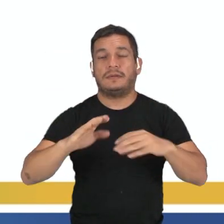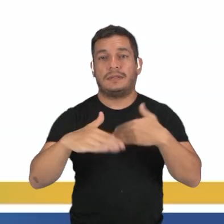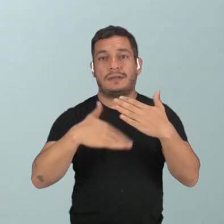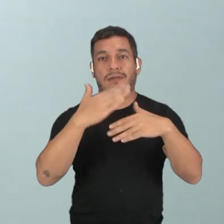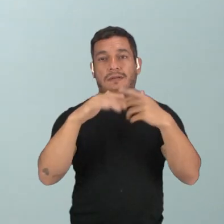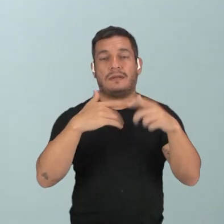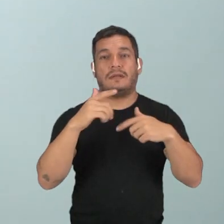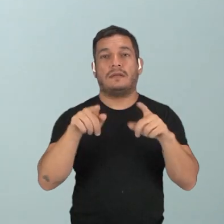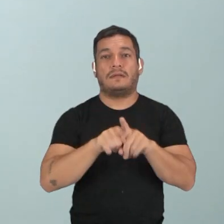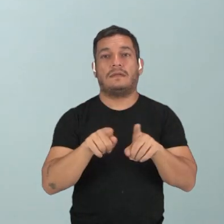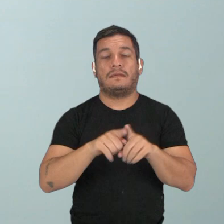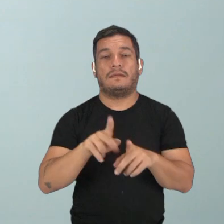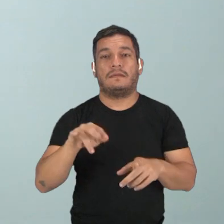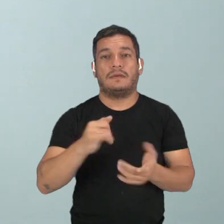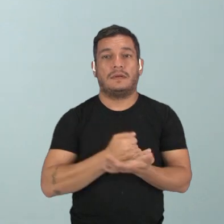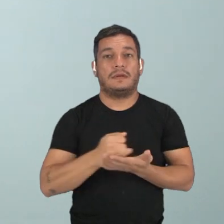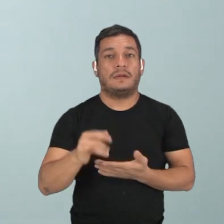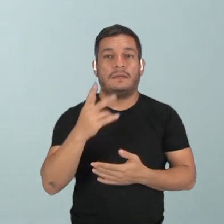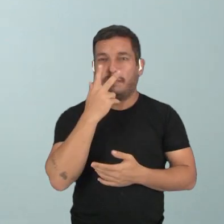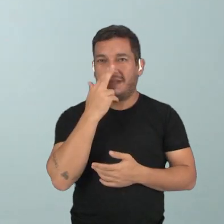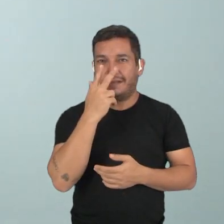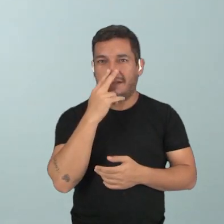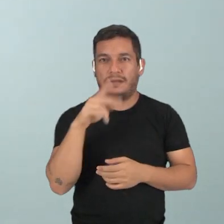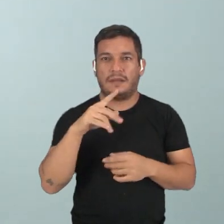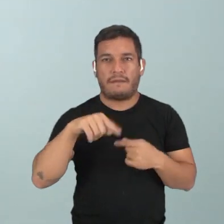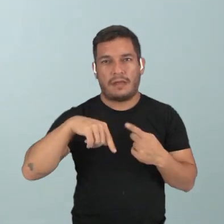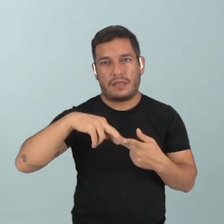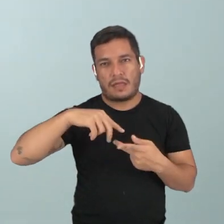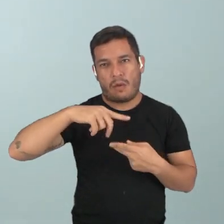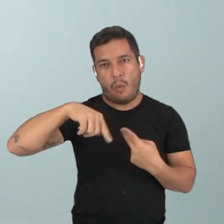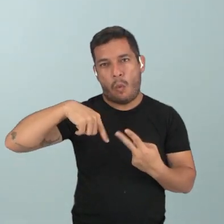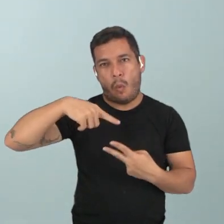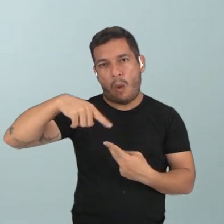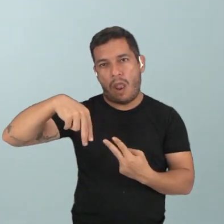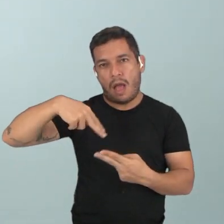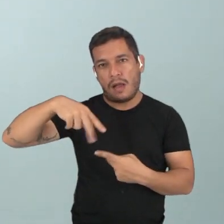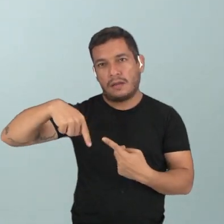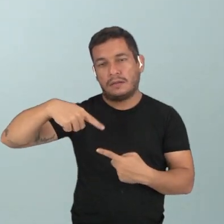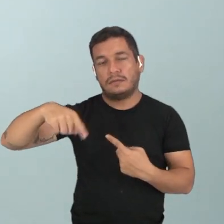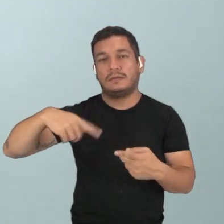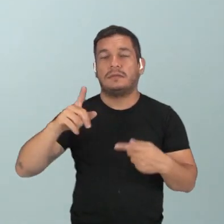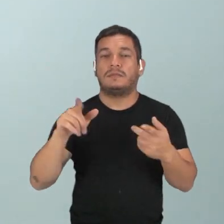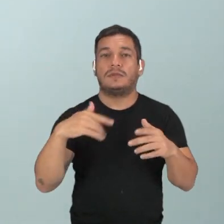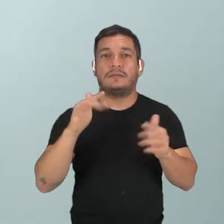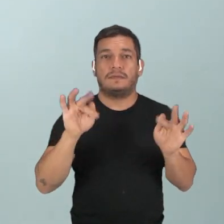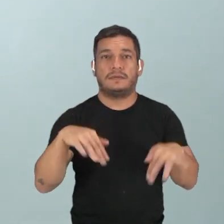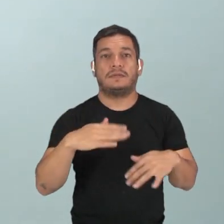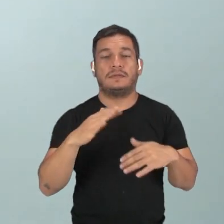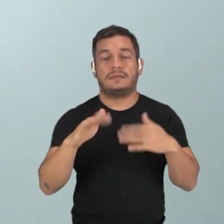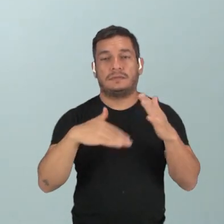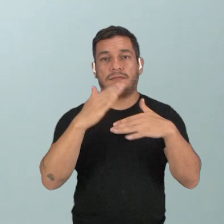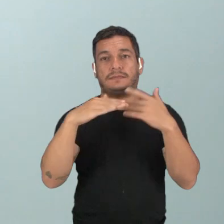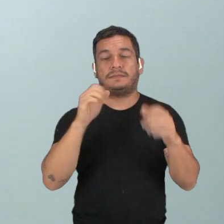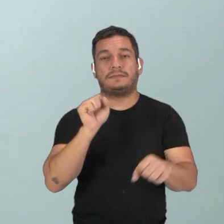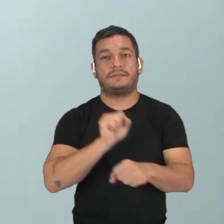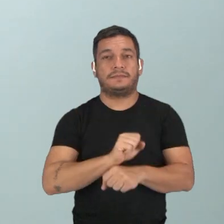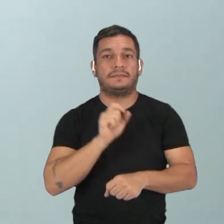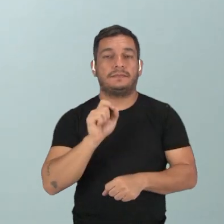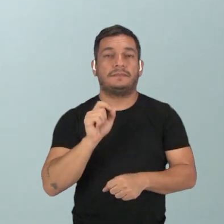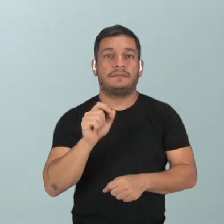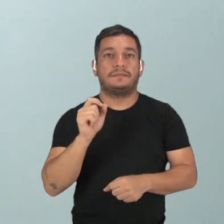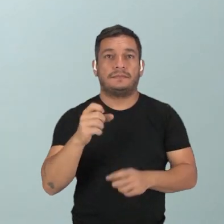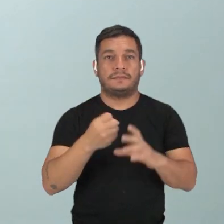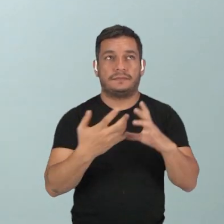crescimento, você vai ver que inicialmente parece que ela vai se enrolando e depois que ela termina o seu desenvolvimento, que ela para com